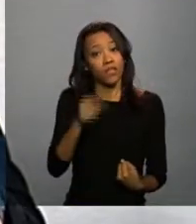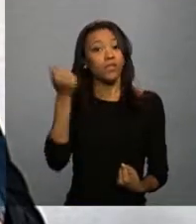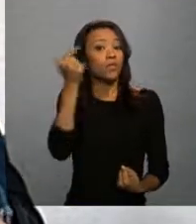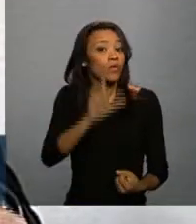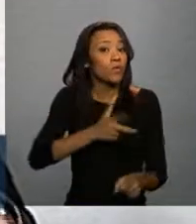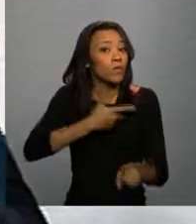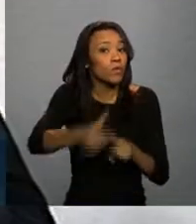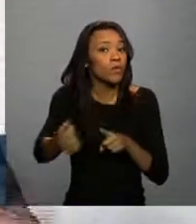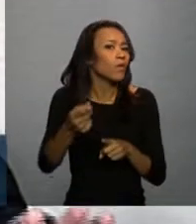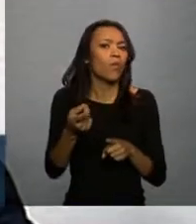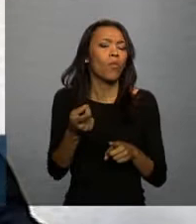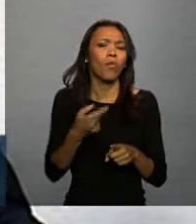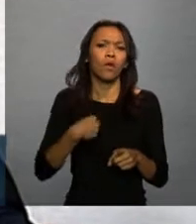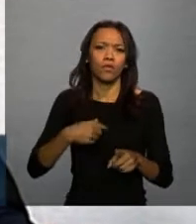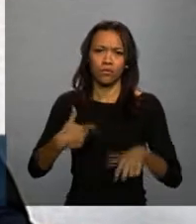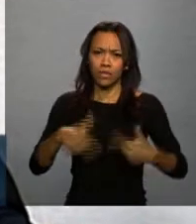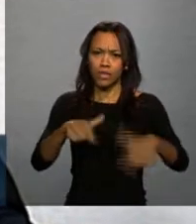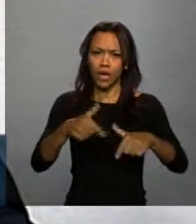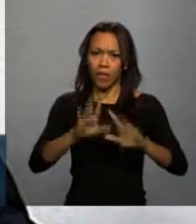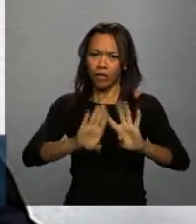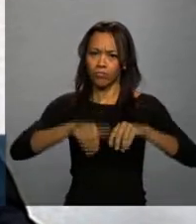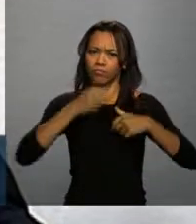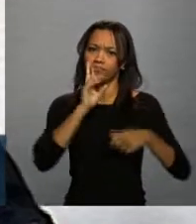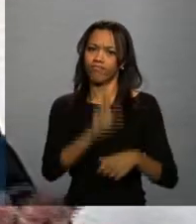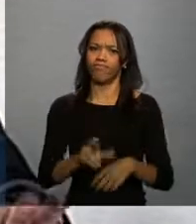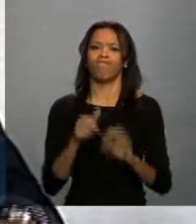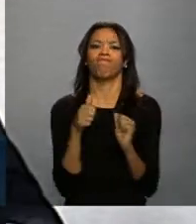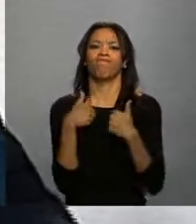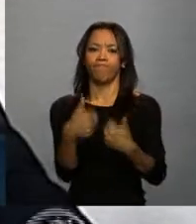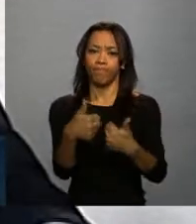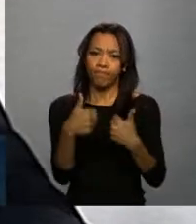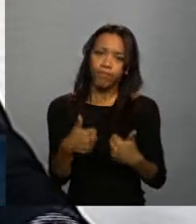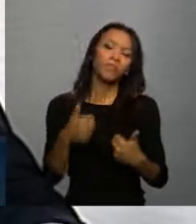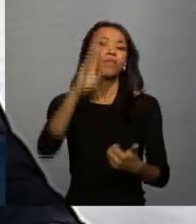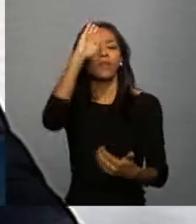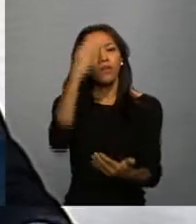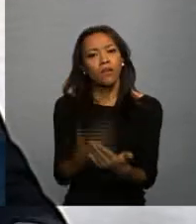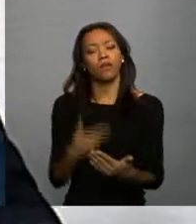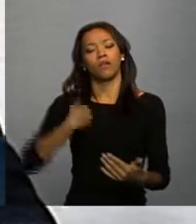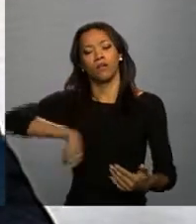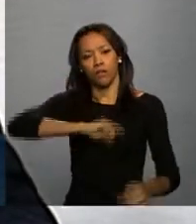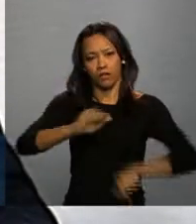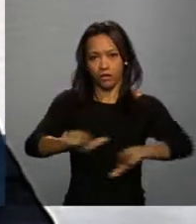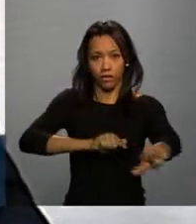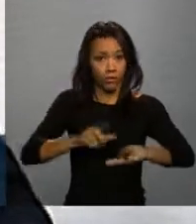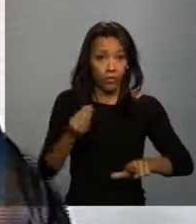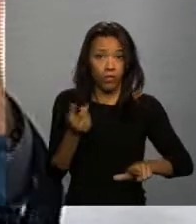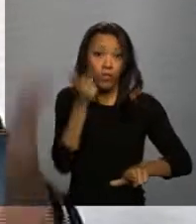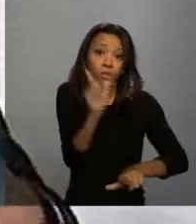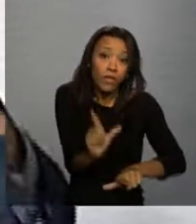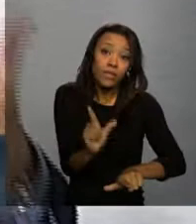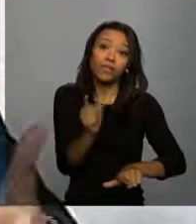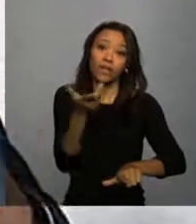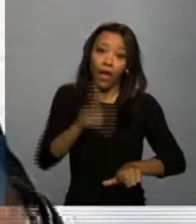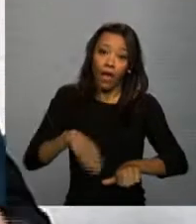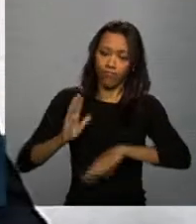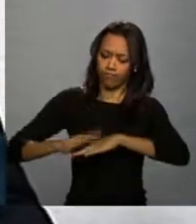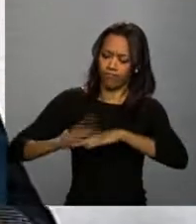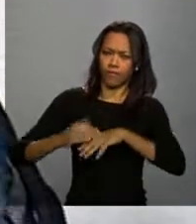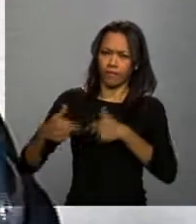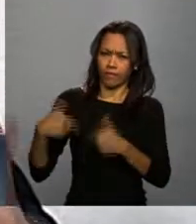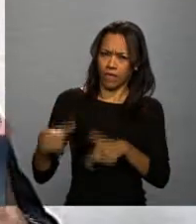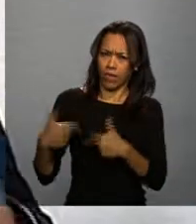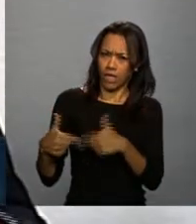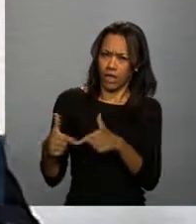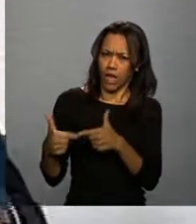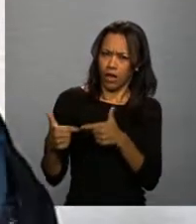enfrentar com resultados muito concretos. Com credibilidade. E a credibilidade você conquista com produtos que funcionam,